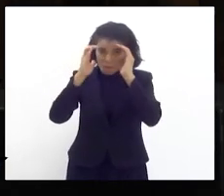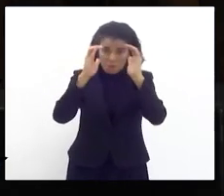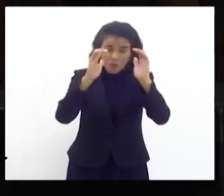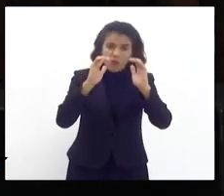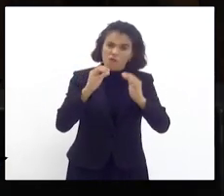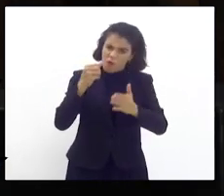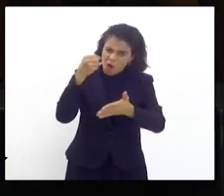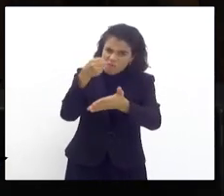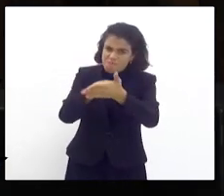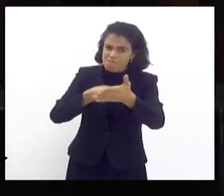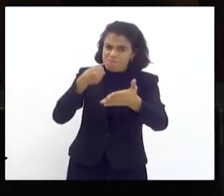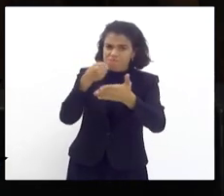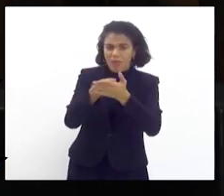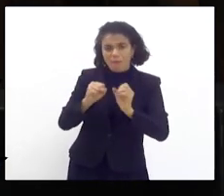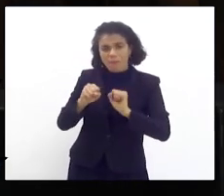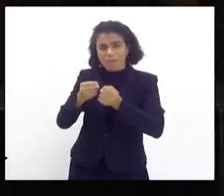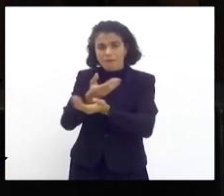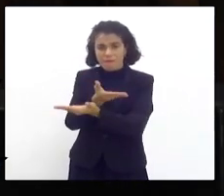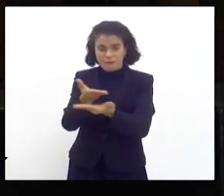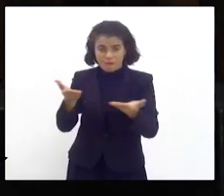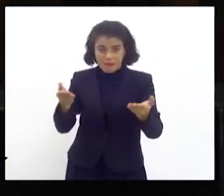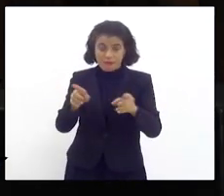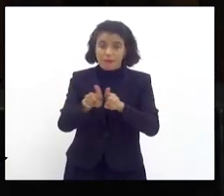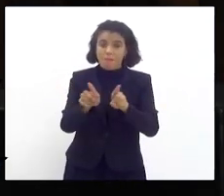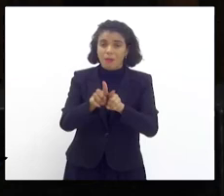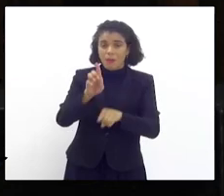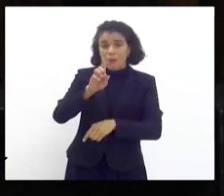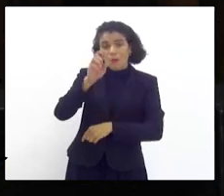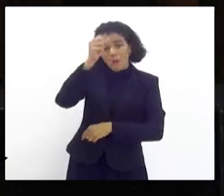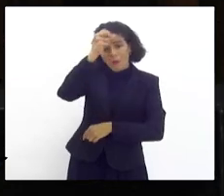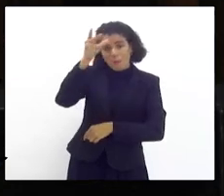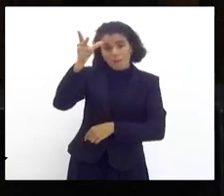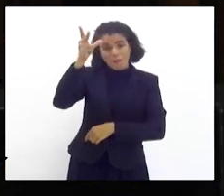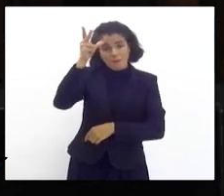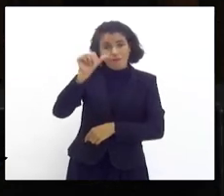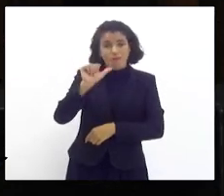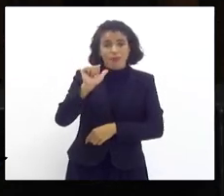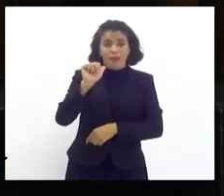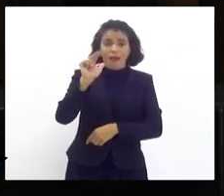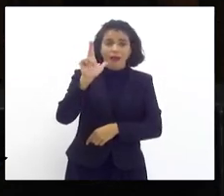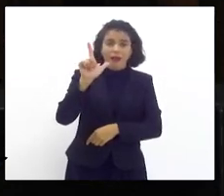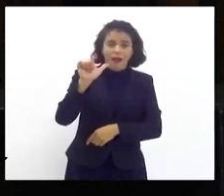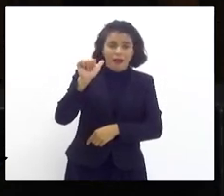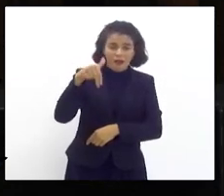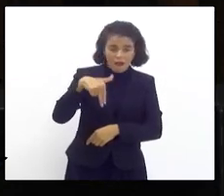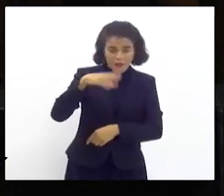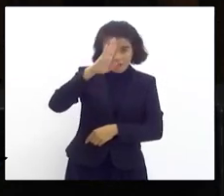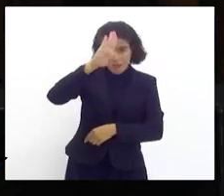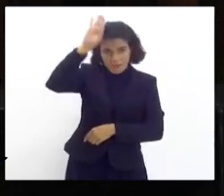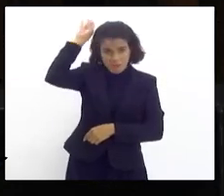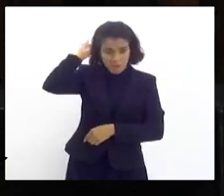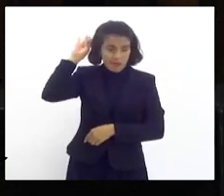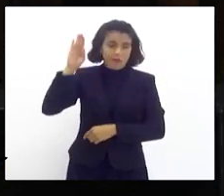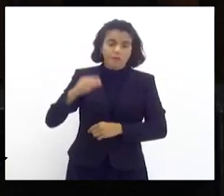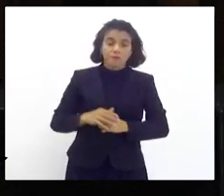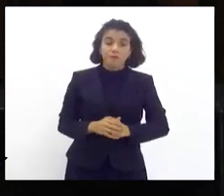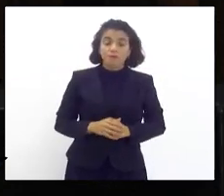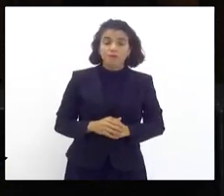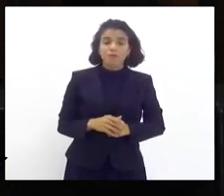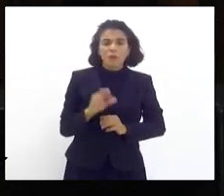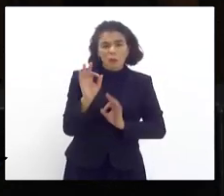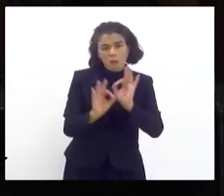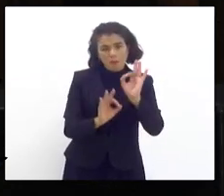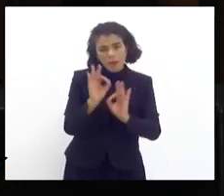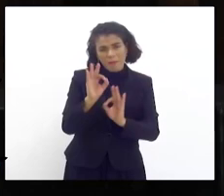vocês, e, sem dúvida nenhuma, o nosso prefeito Alan Bombeiro, que tem feito um trabalho incansável, e aqui eu vou dar uma lida para vocês do que eu preparei